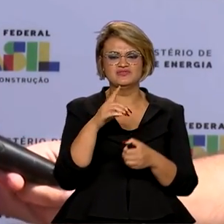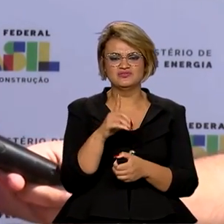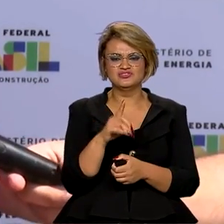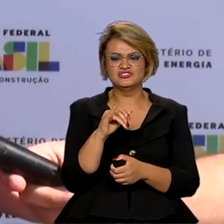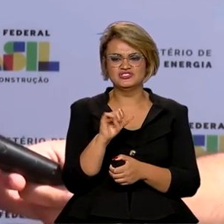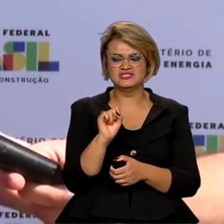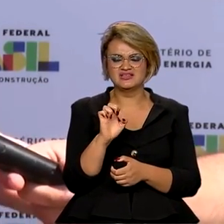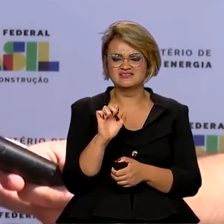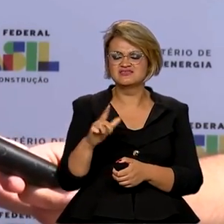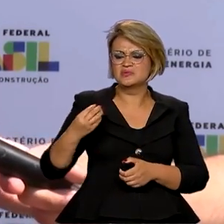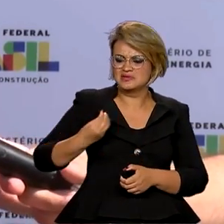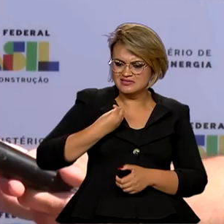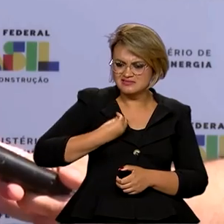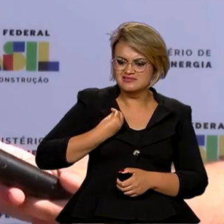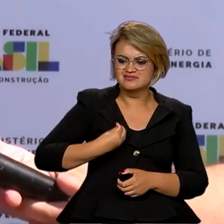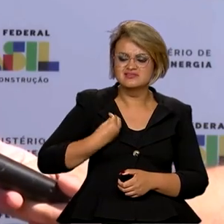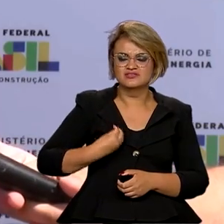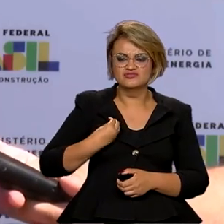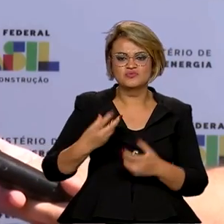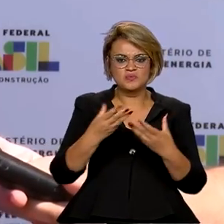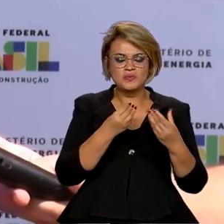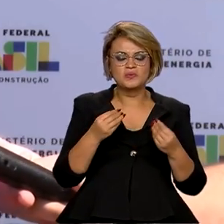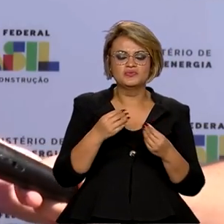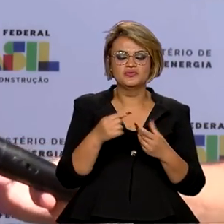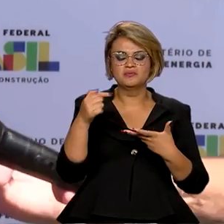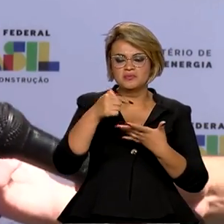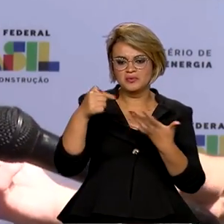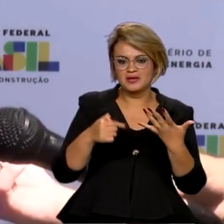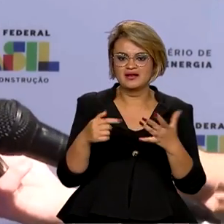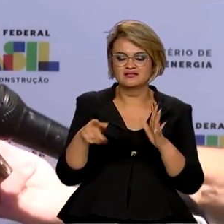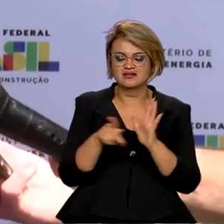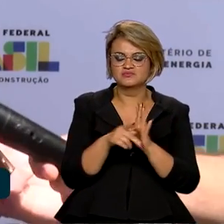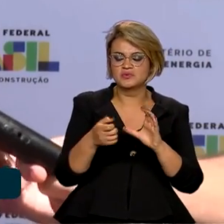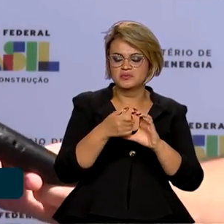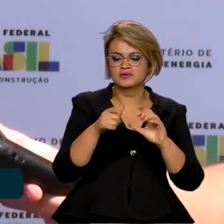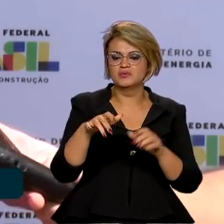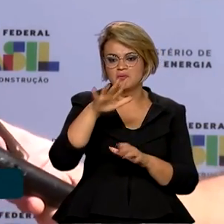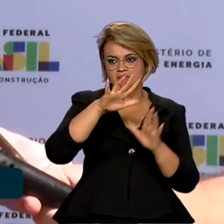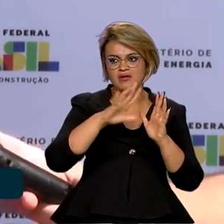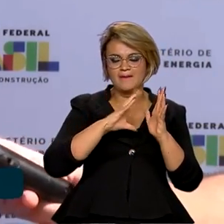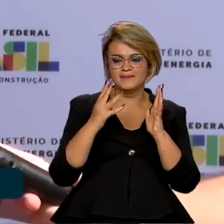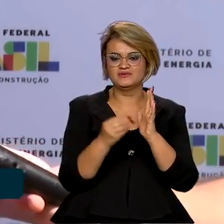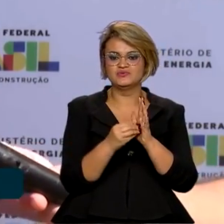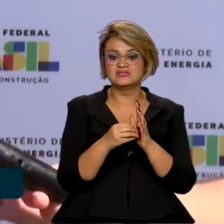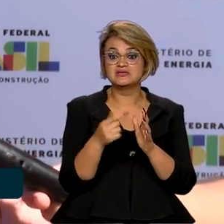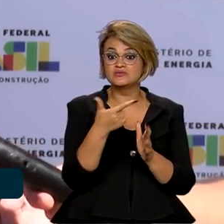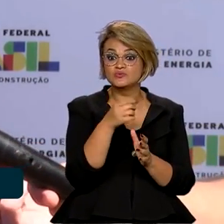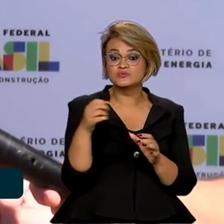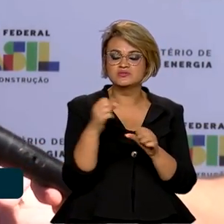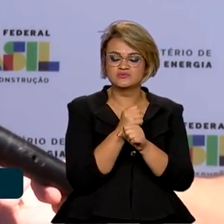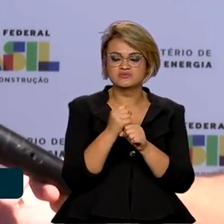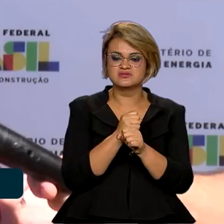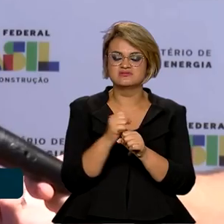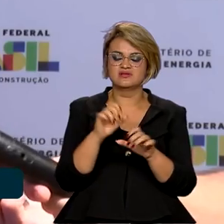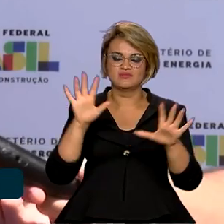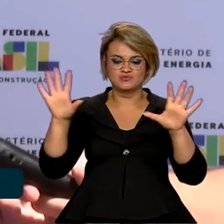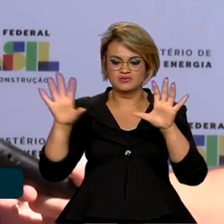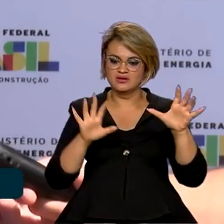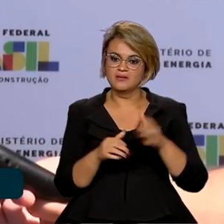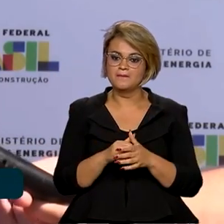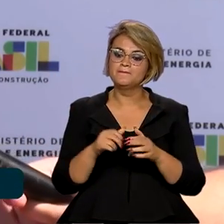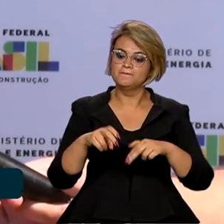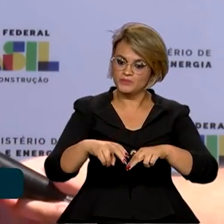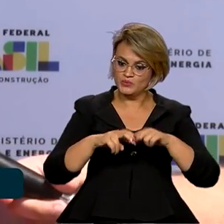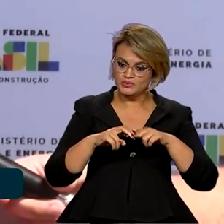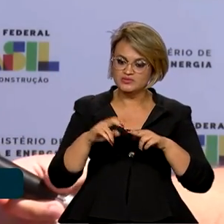é muito vigoroso nas termoelétricas, por causa das peculiaridades do Amazonas. São mais de 200 sistemas isolados. Portanto, nós